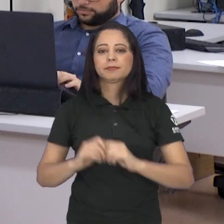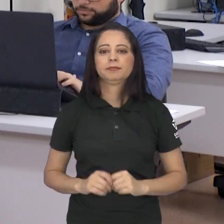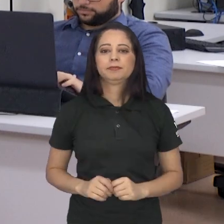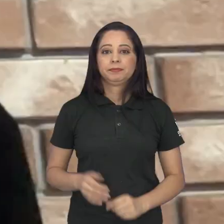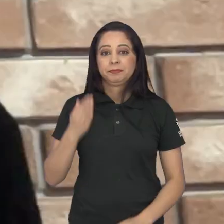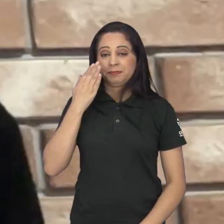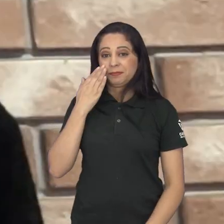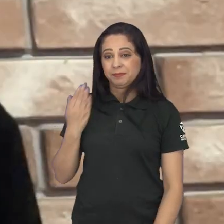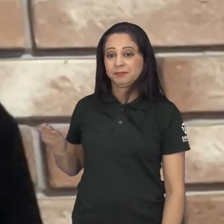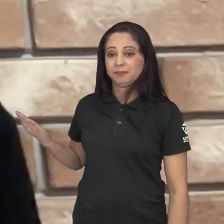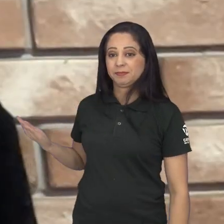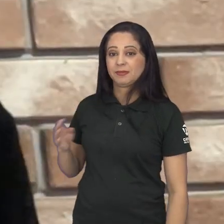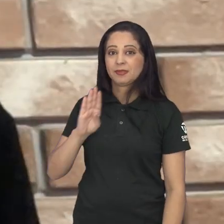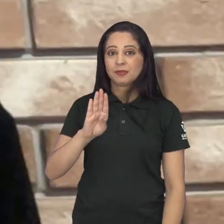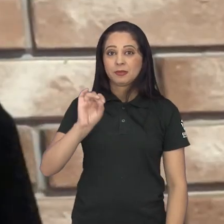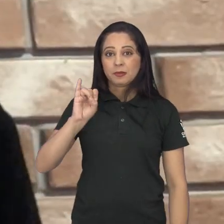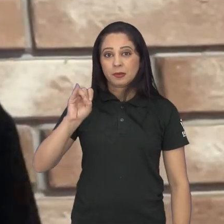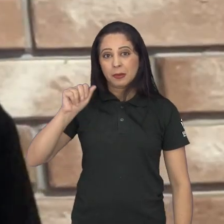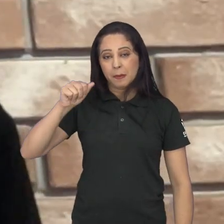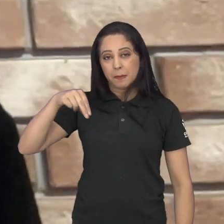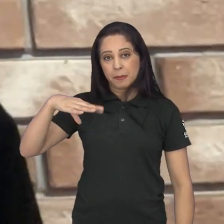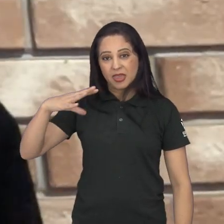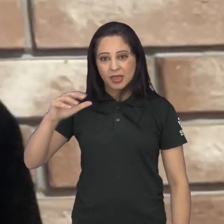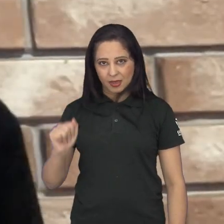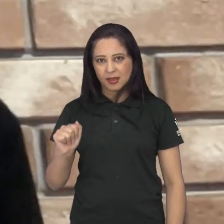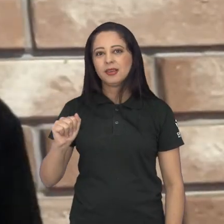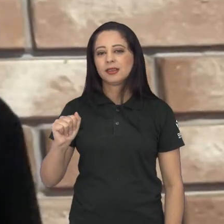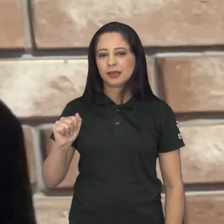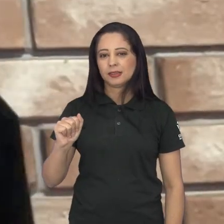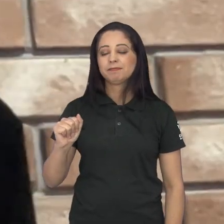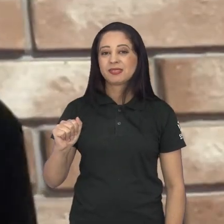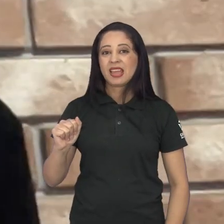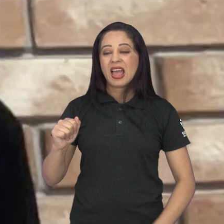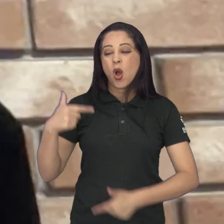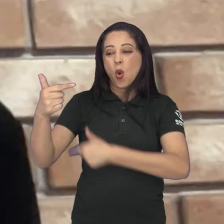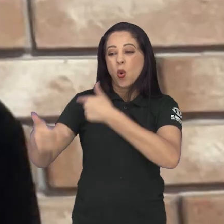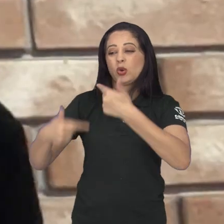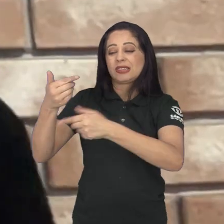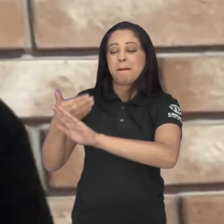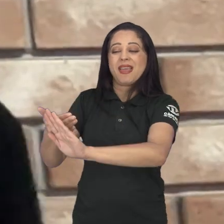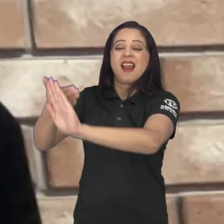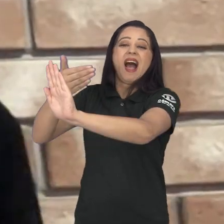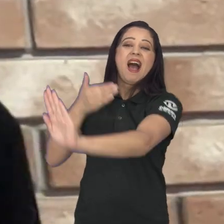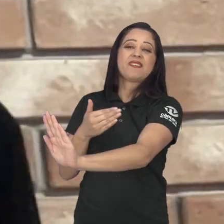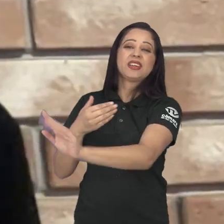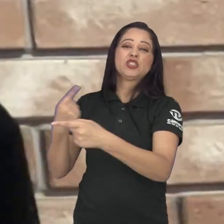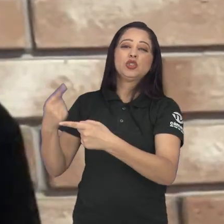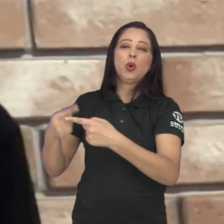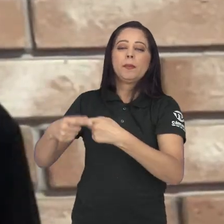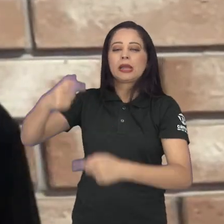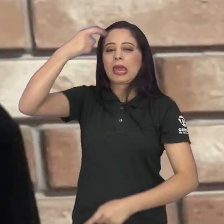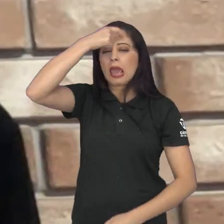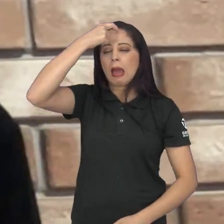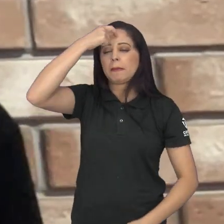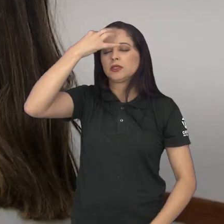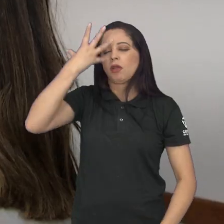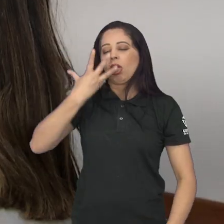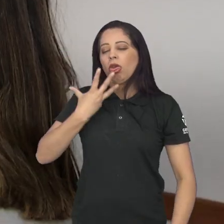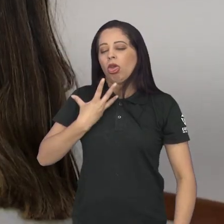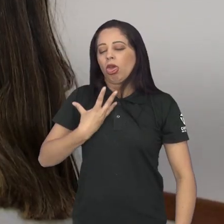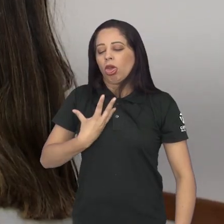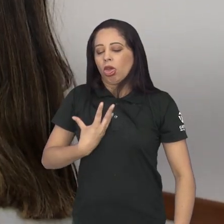reportagem. Hoje, a Bianca ainda se recupera do período em que se afastou do trabalho por causa de um esgotamento mental.